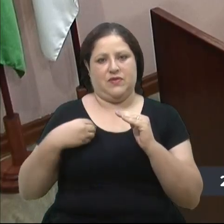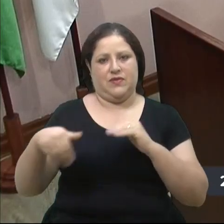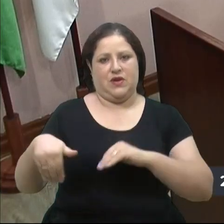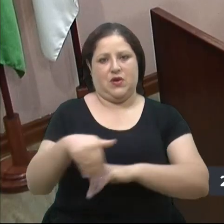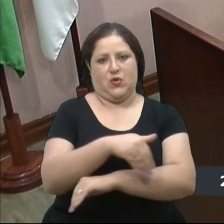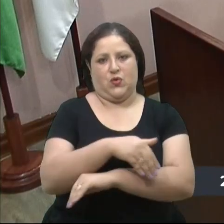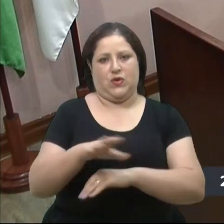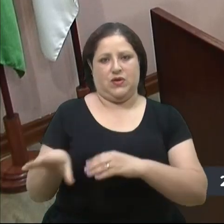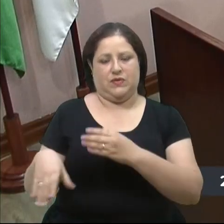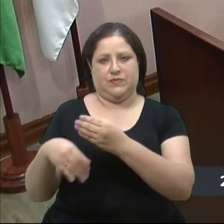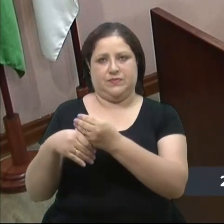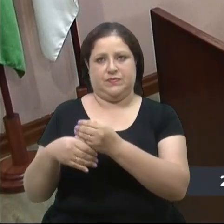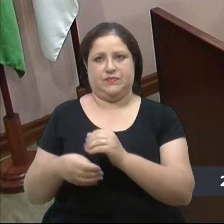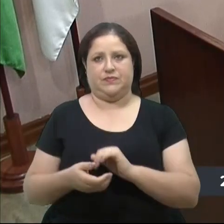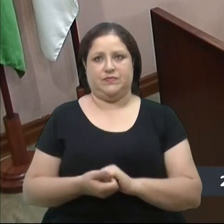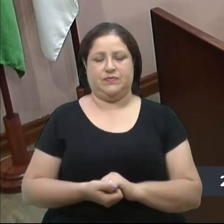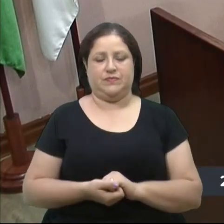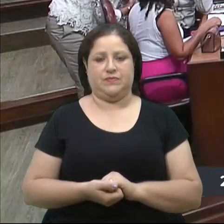Sua parte, vereador.